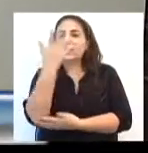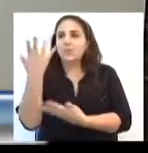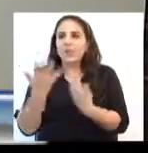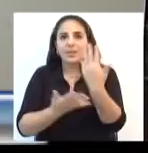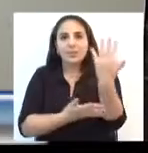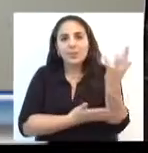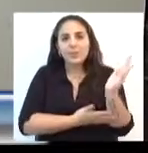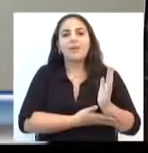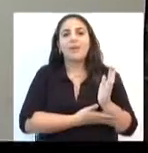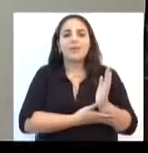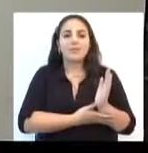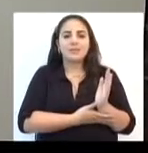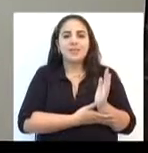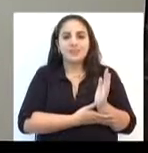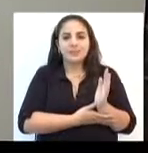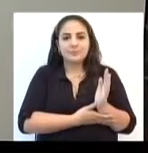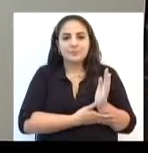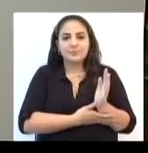natureza,